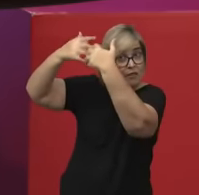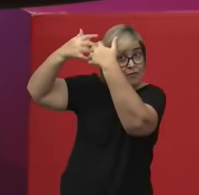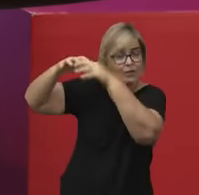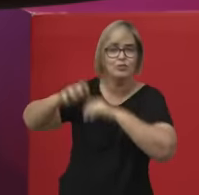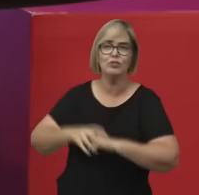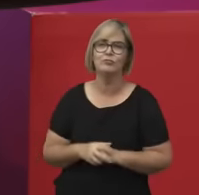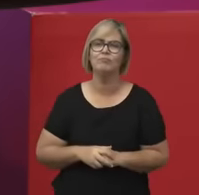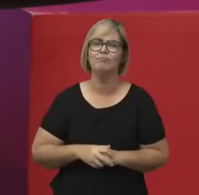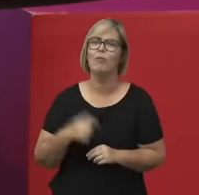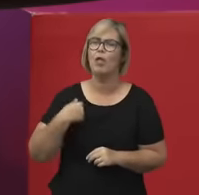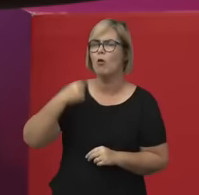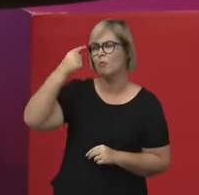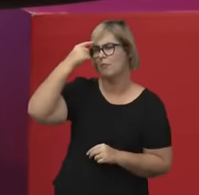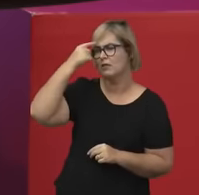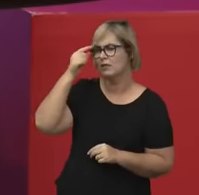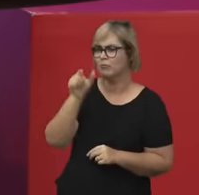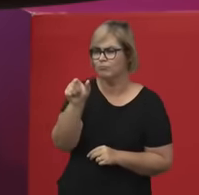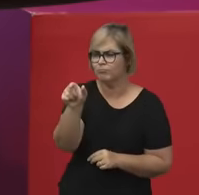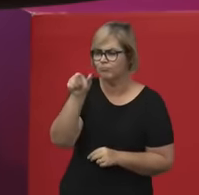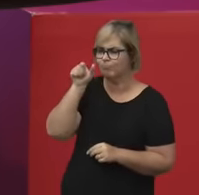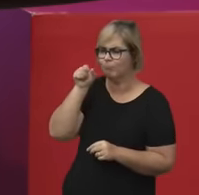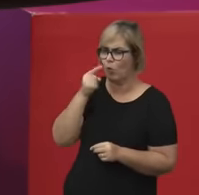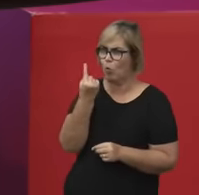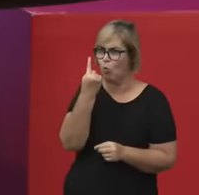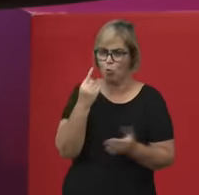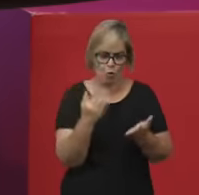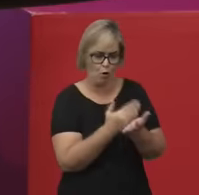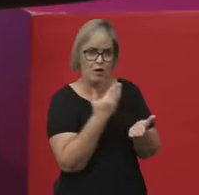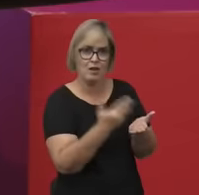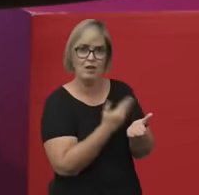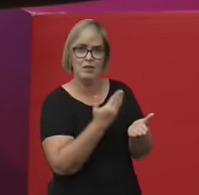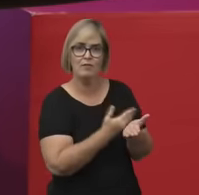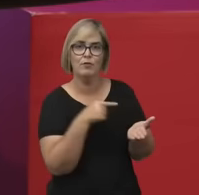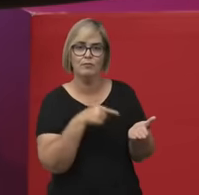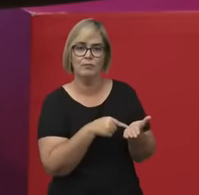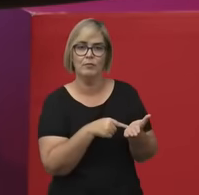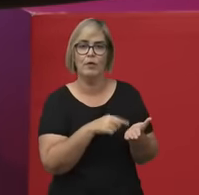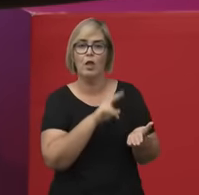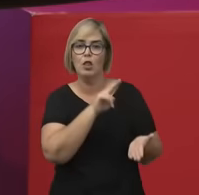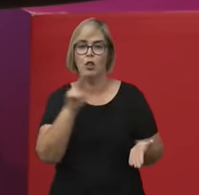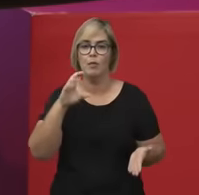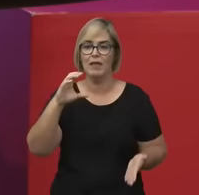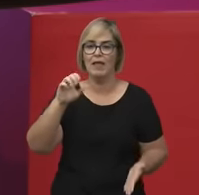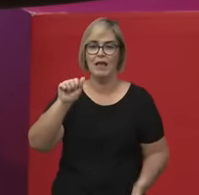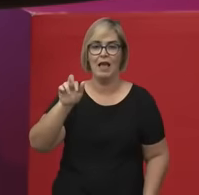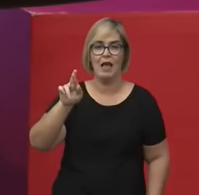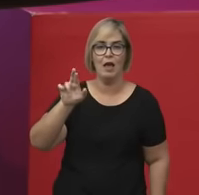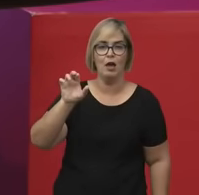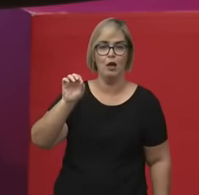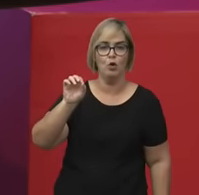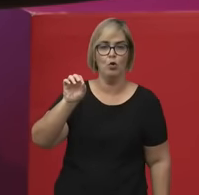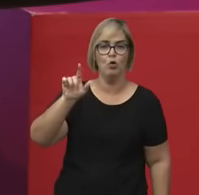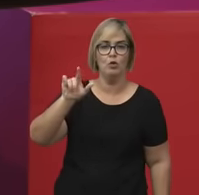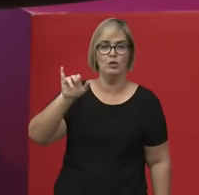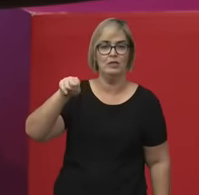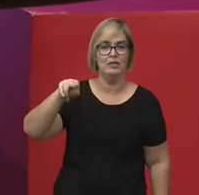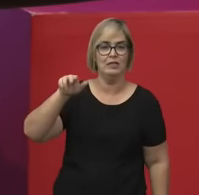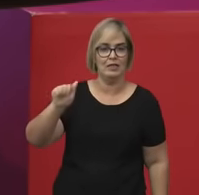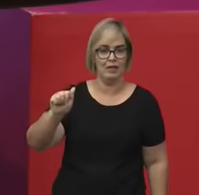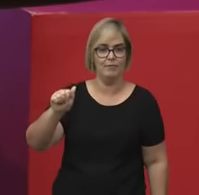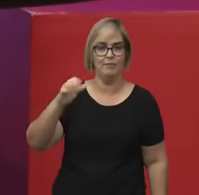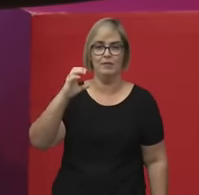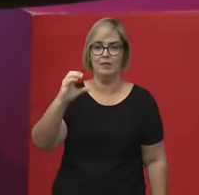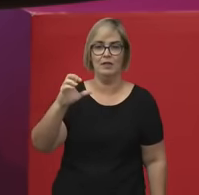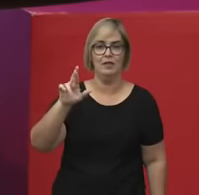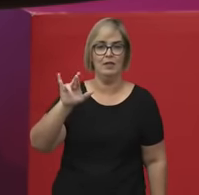livro, uma citação de um livro da Carolina Criado Pérez, que é uma brasileira naturalizada inglesa, que